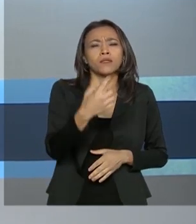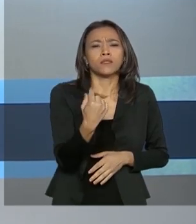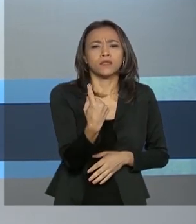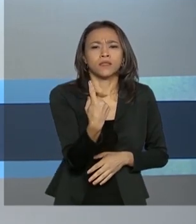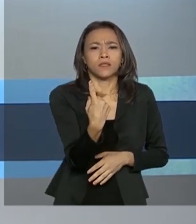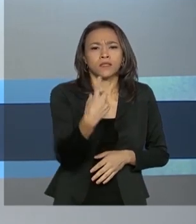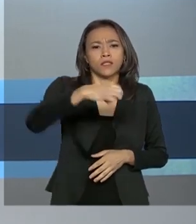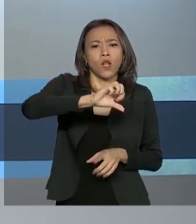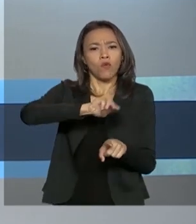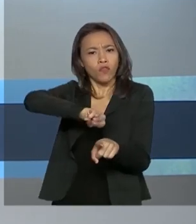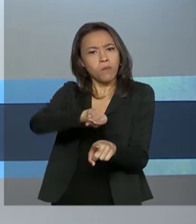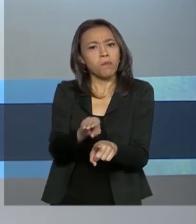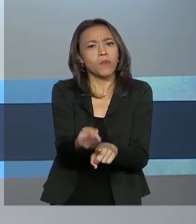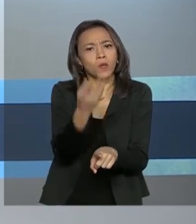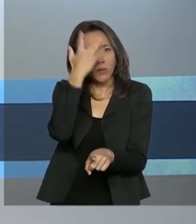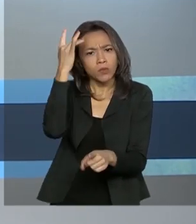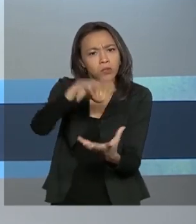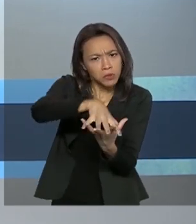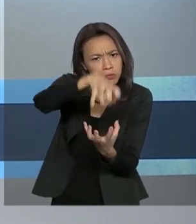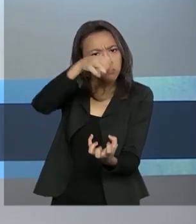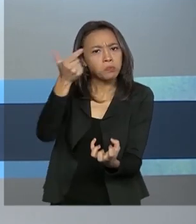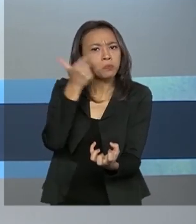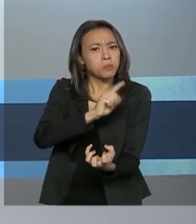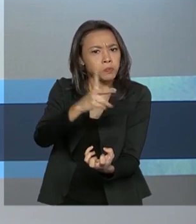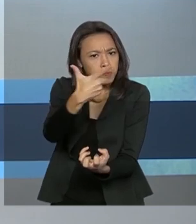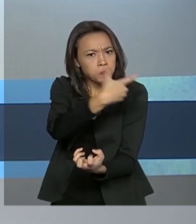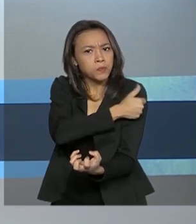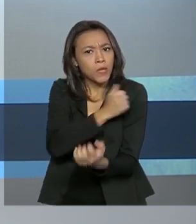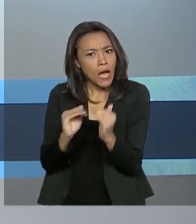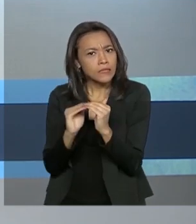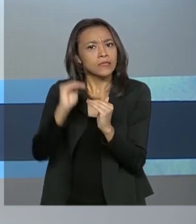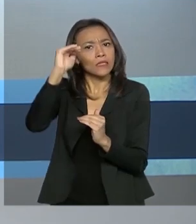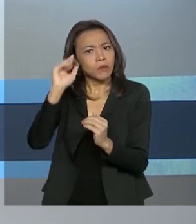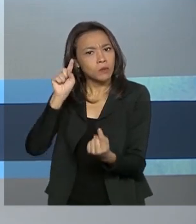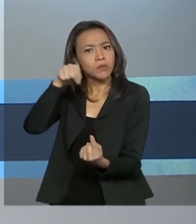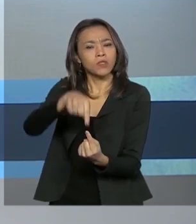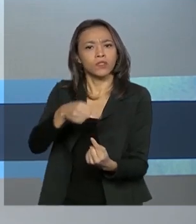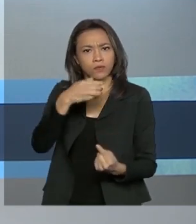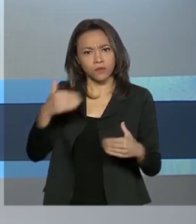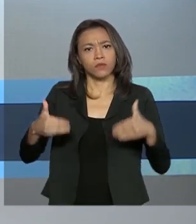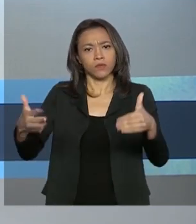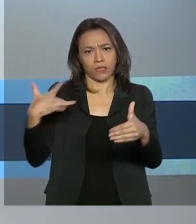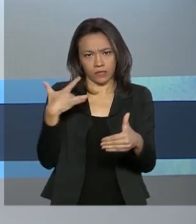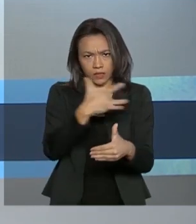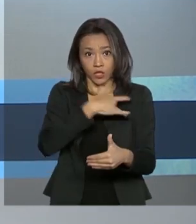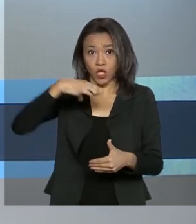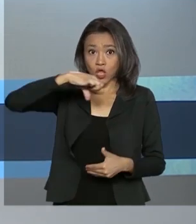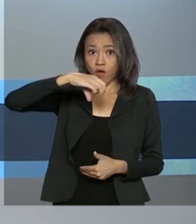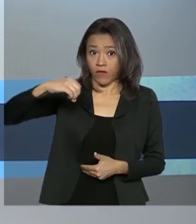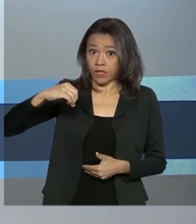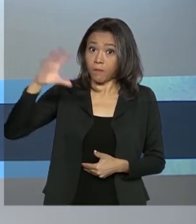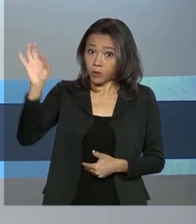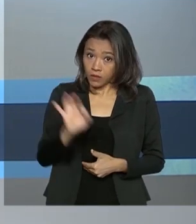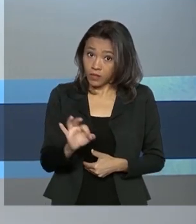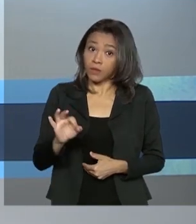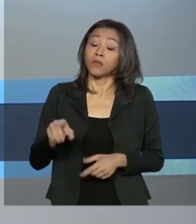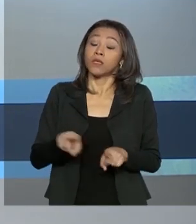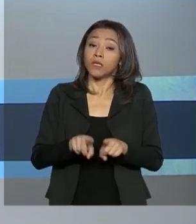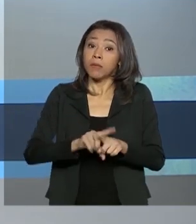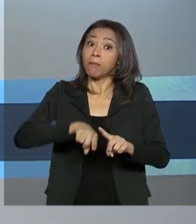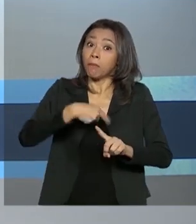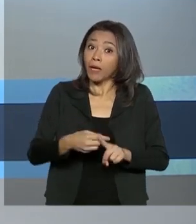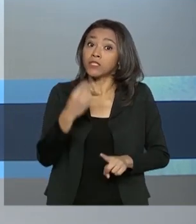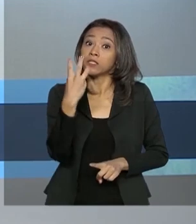idosos, número acima da meta de 90% do Ministério da Saúde. Além de 3 milhões e 800 mil trabalhadores da